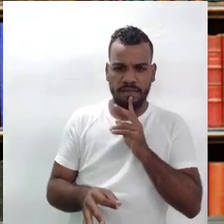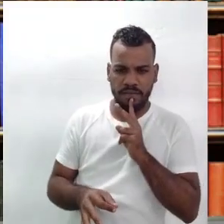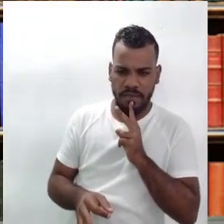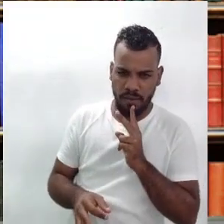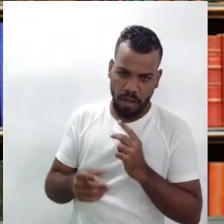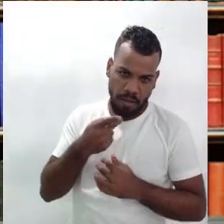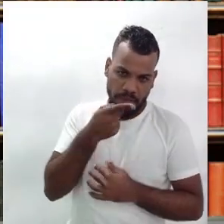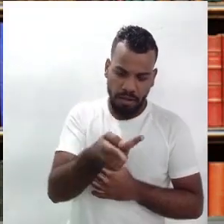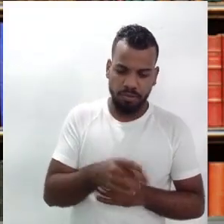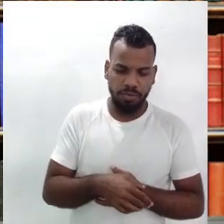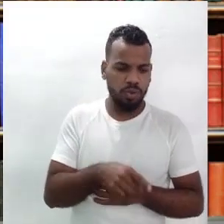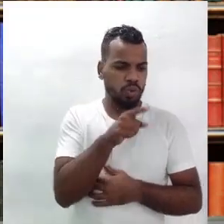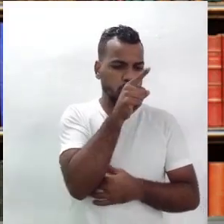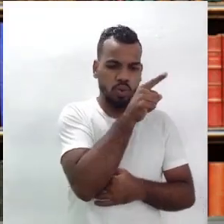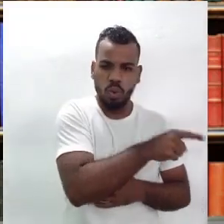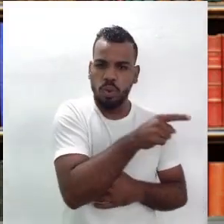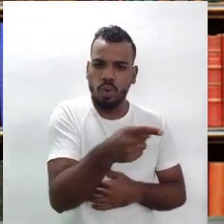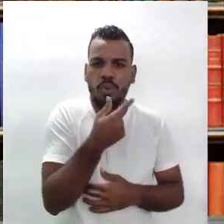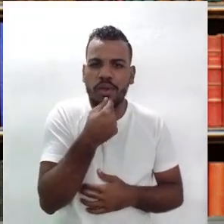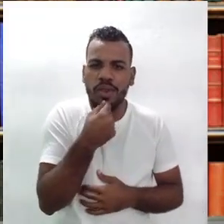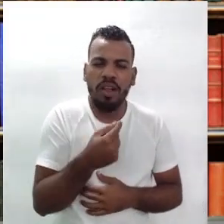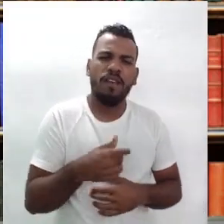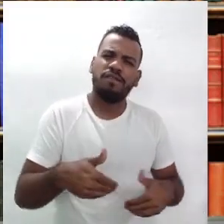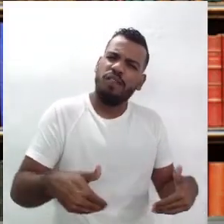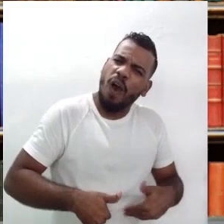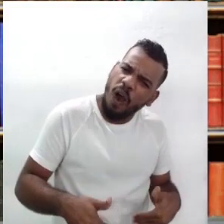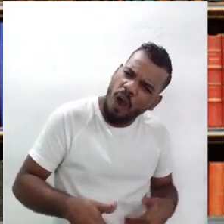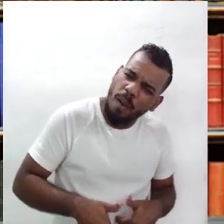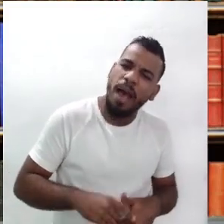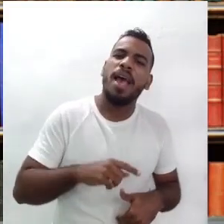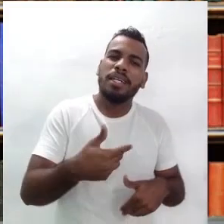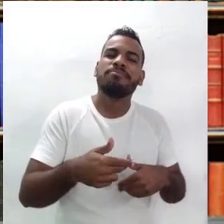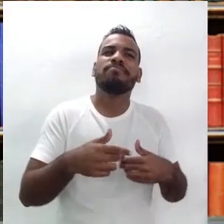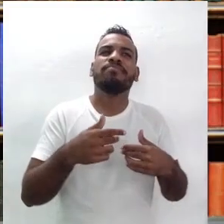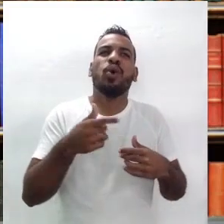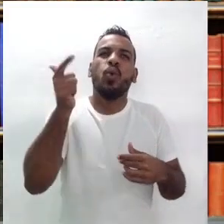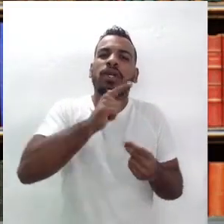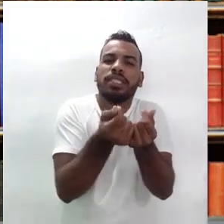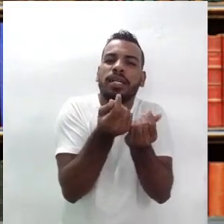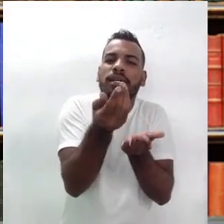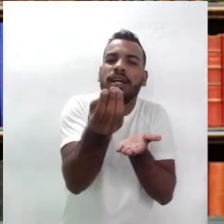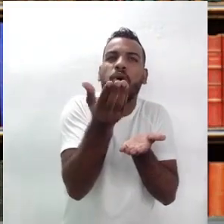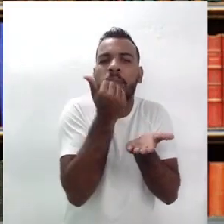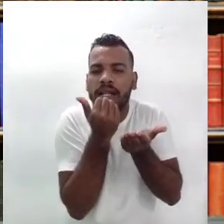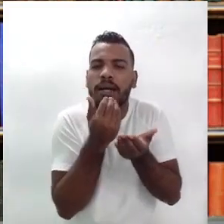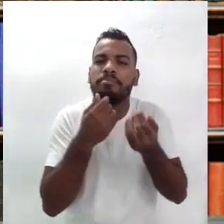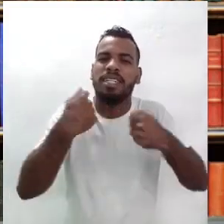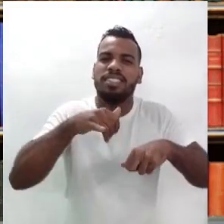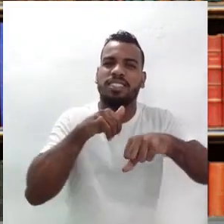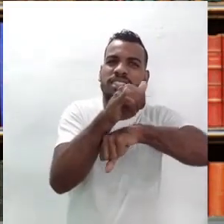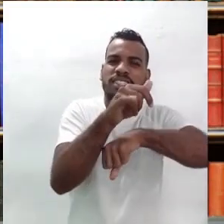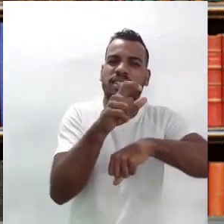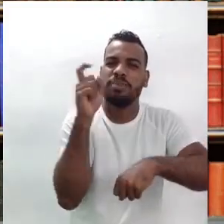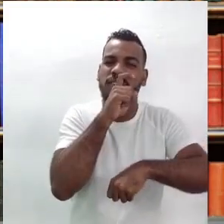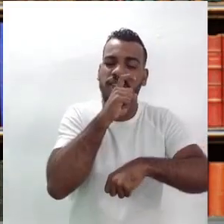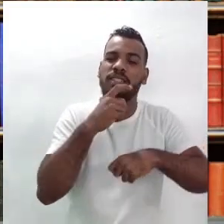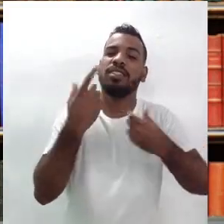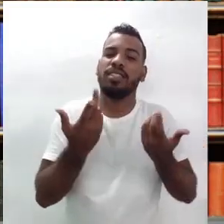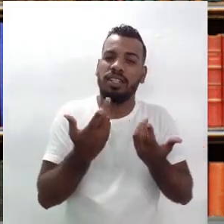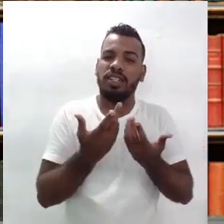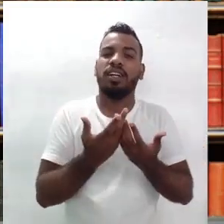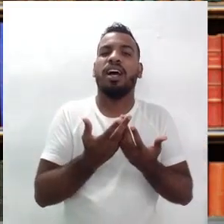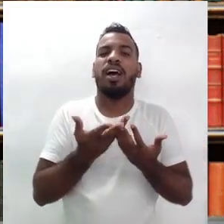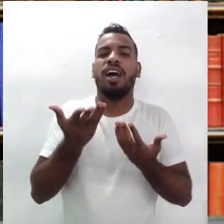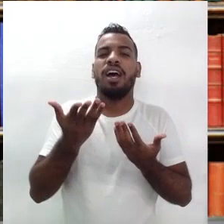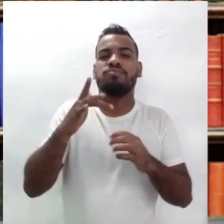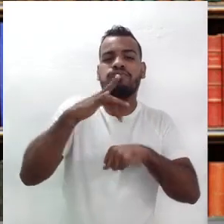João Brilho e Chicó passaram fome, por isso que enganaram, a todo momento, ao mesmo tempo, são vítimas e réu